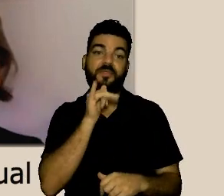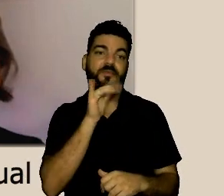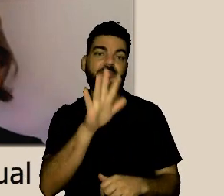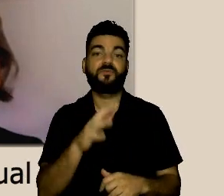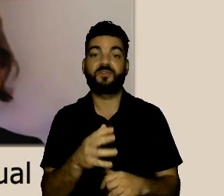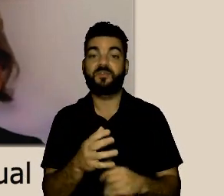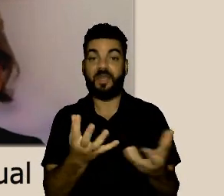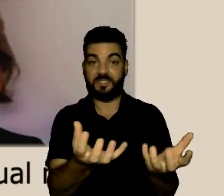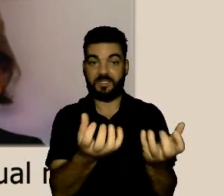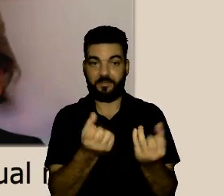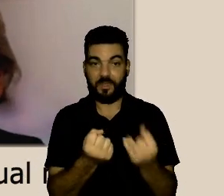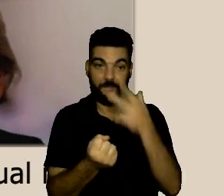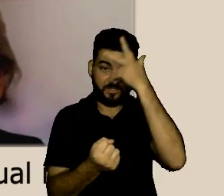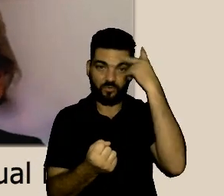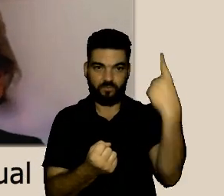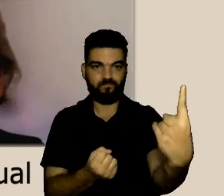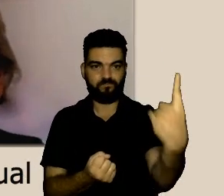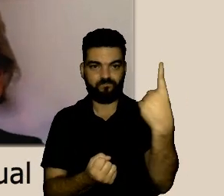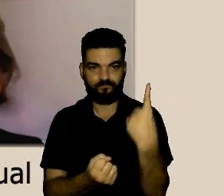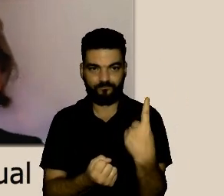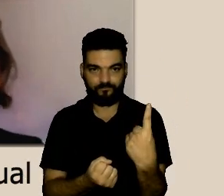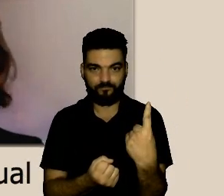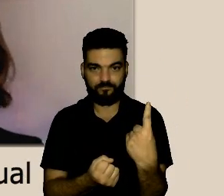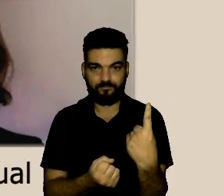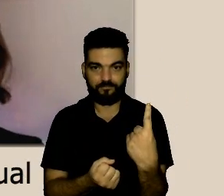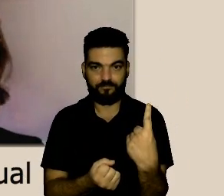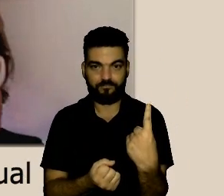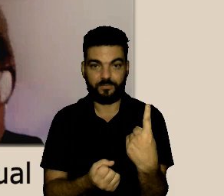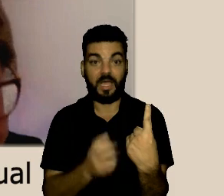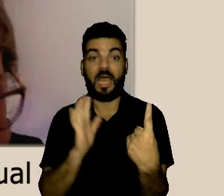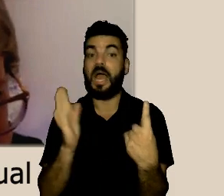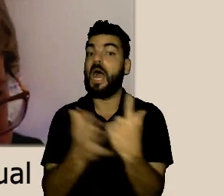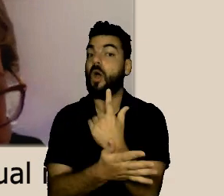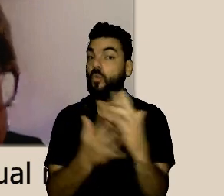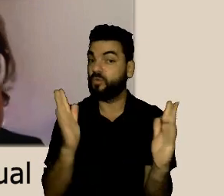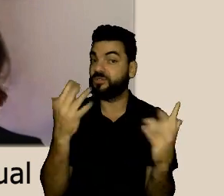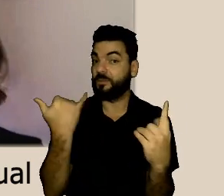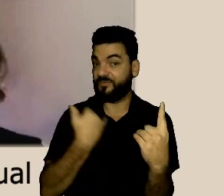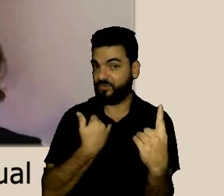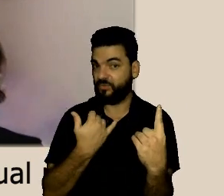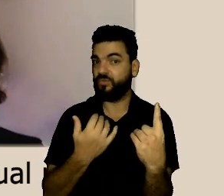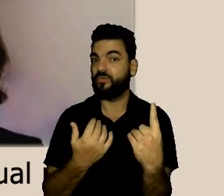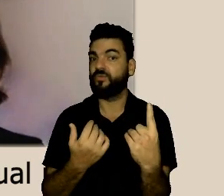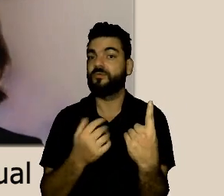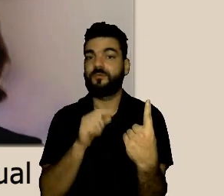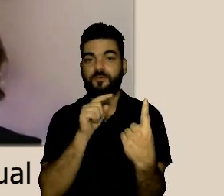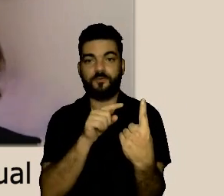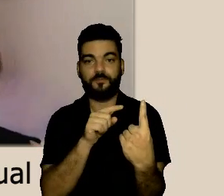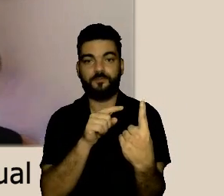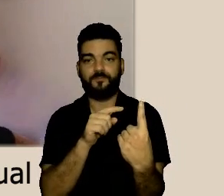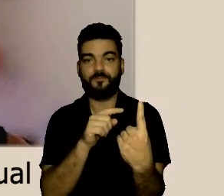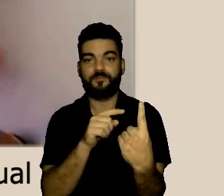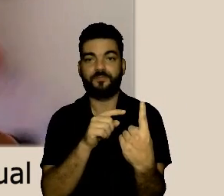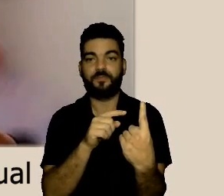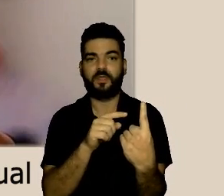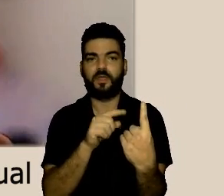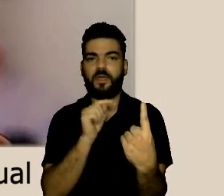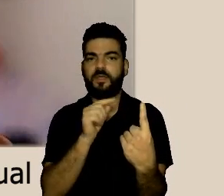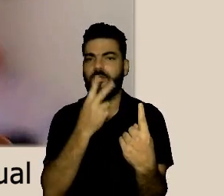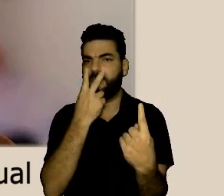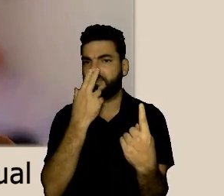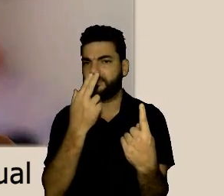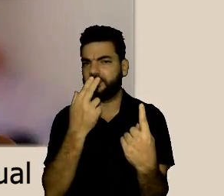a mediação preventiva você vai receber um servidor por exemplo eu já ouvi isso eu contar